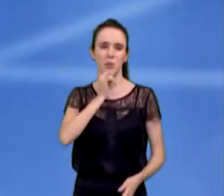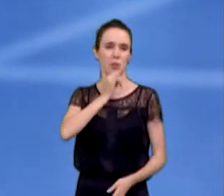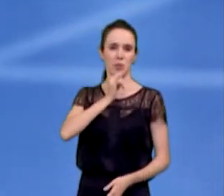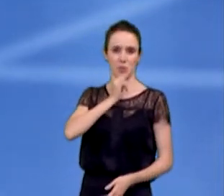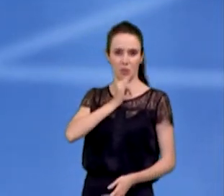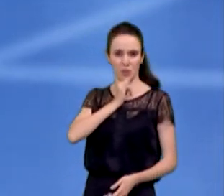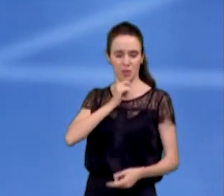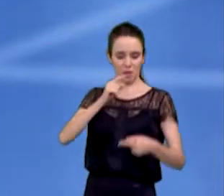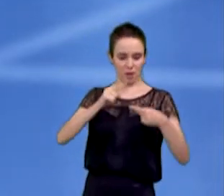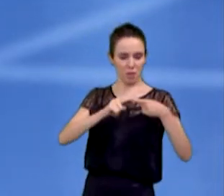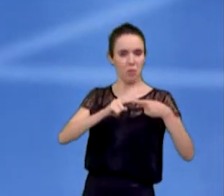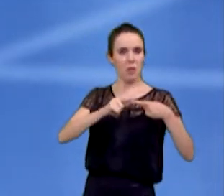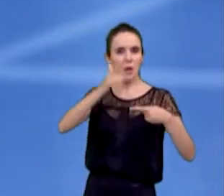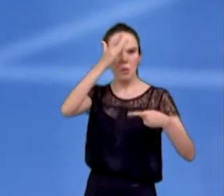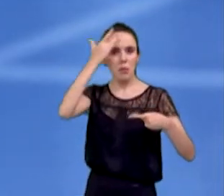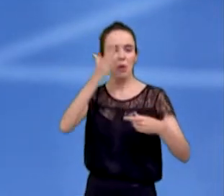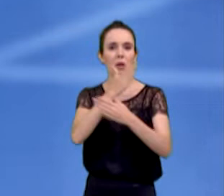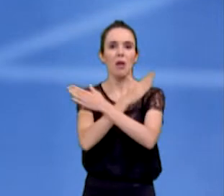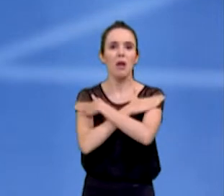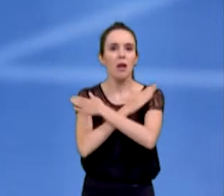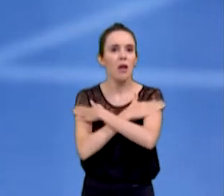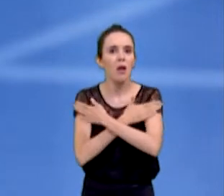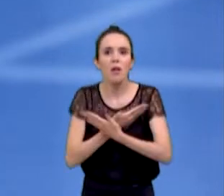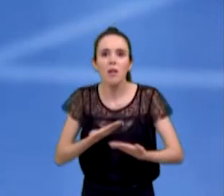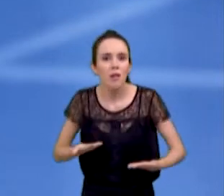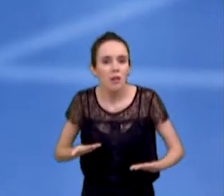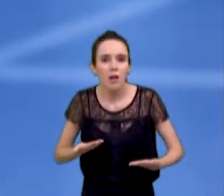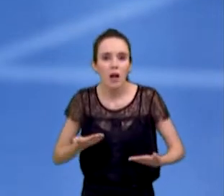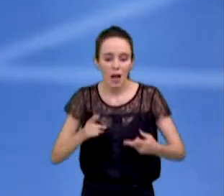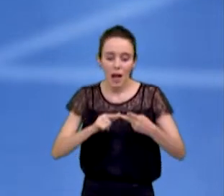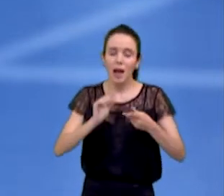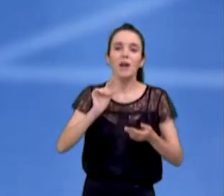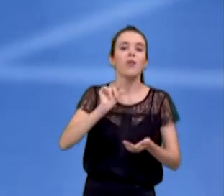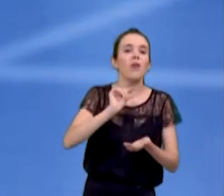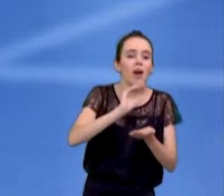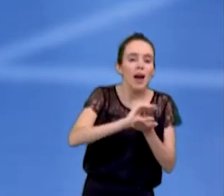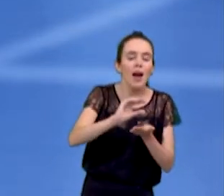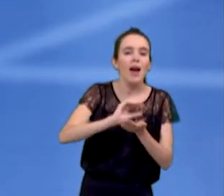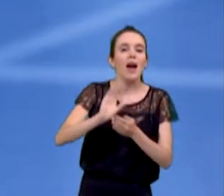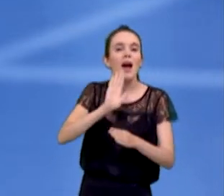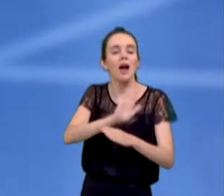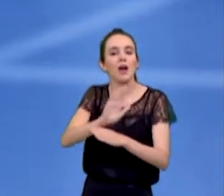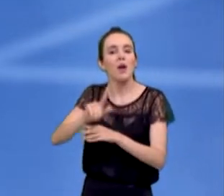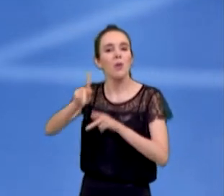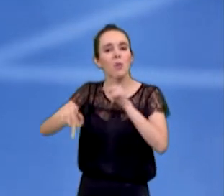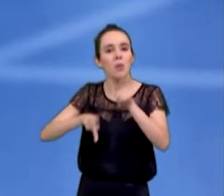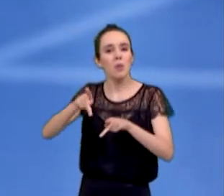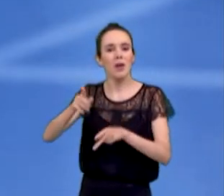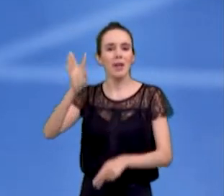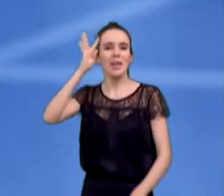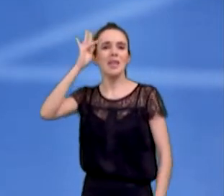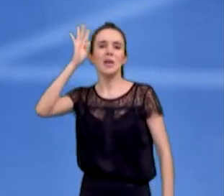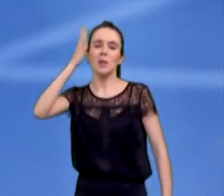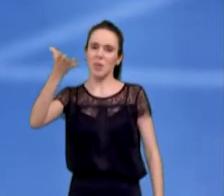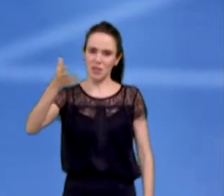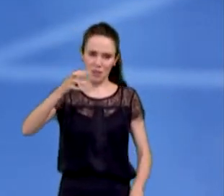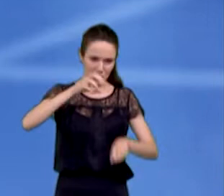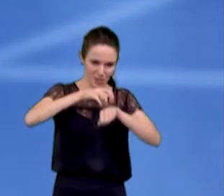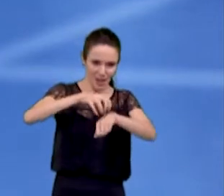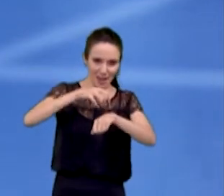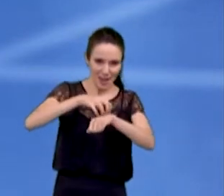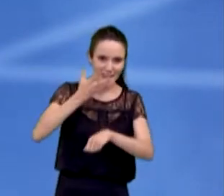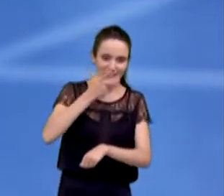pessoas ficaram desempregadas, não havia um fundo, um emergencial que pudesse dar amparo ao motorista da van escolar,